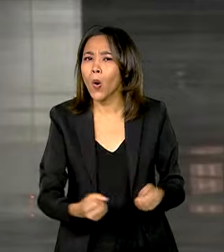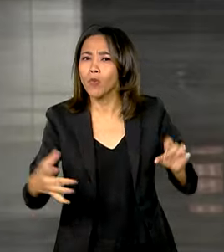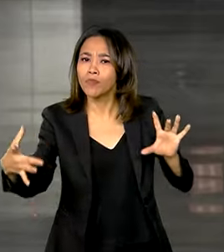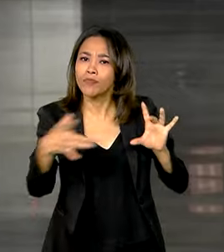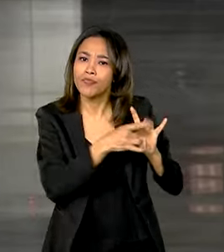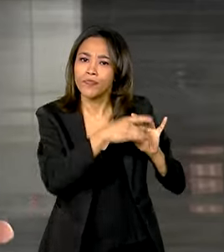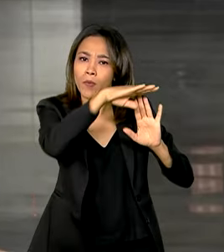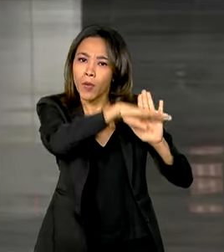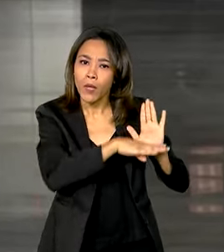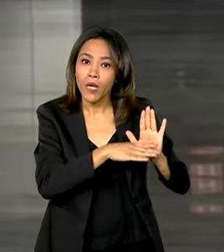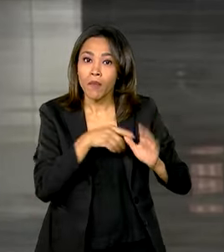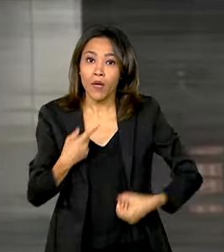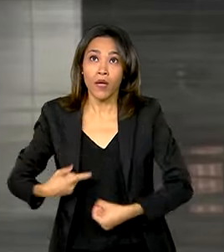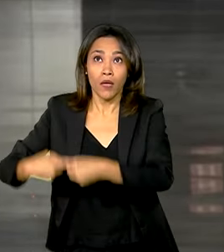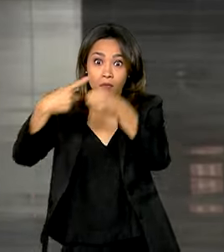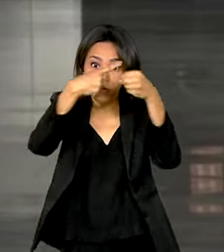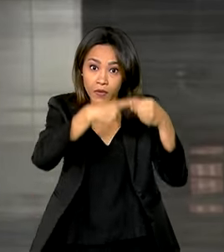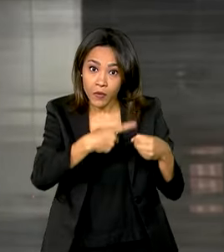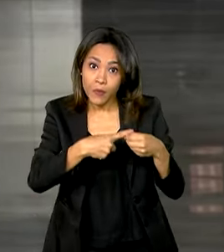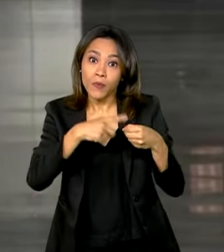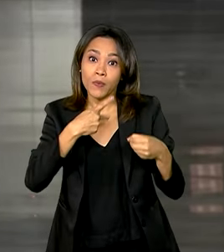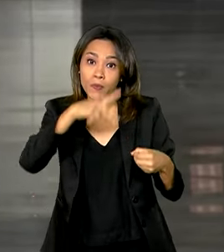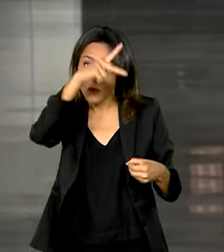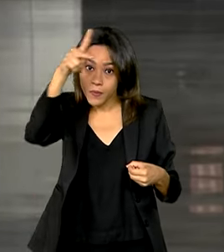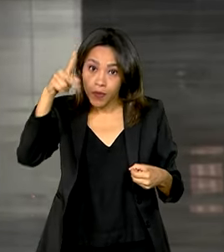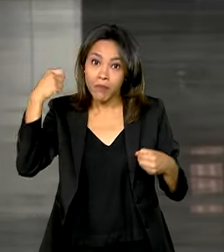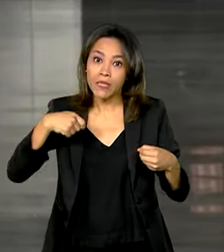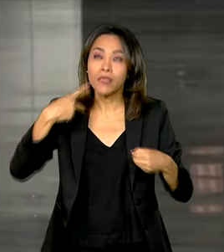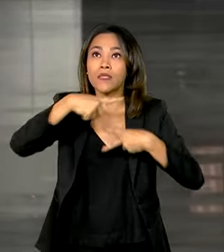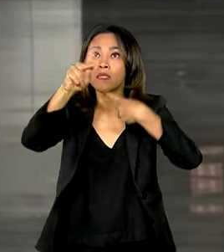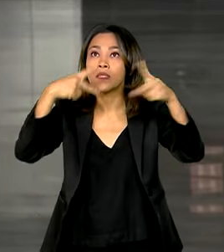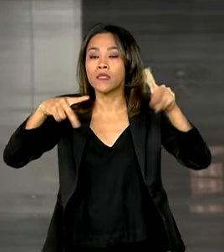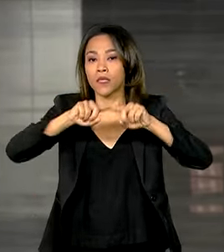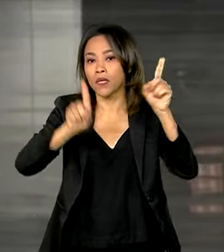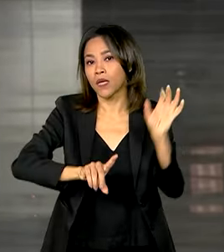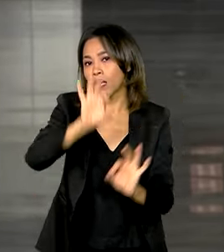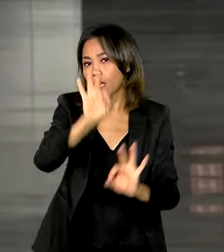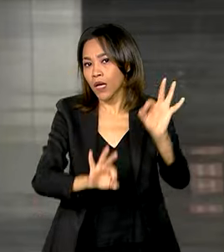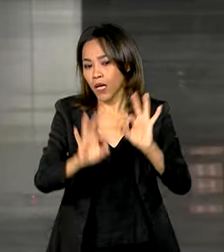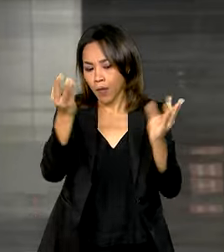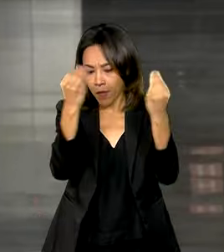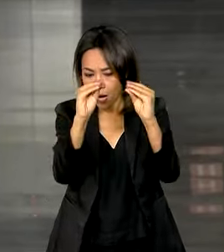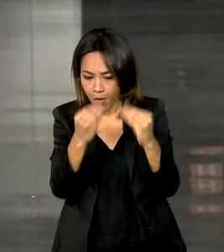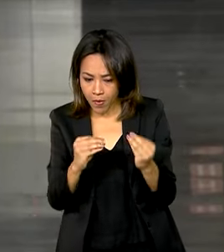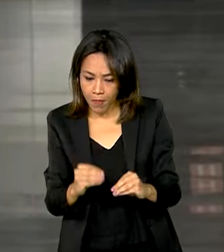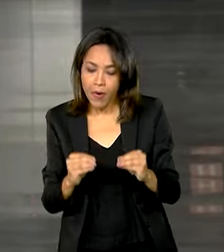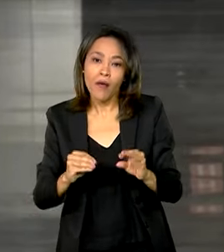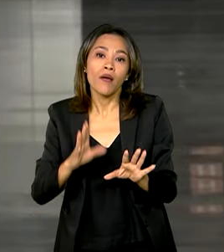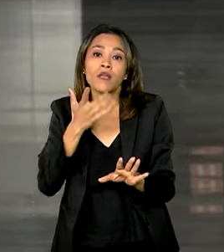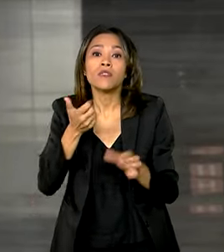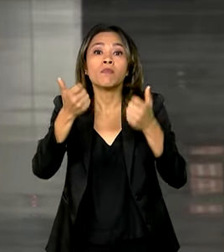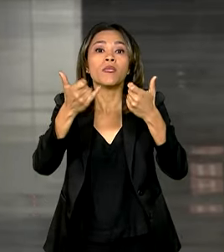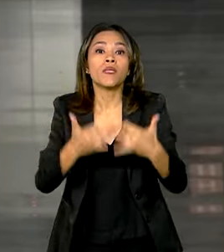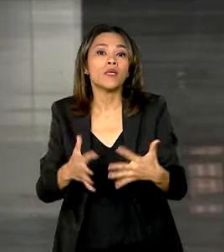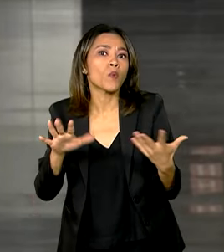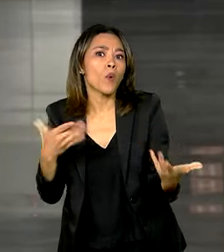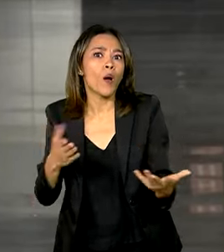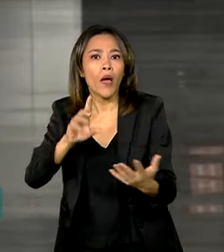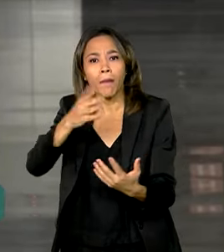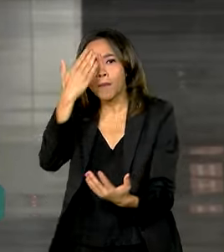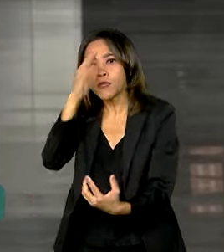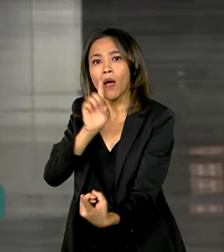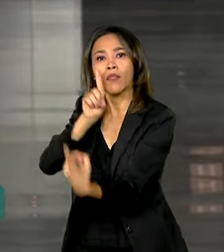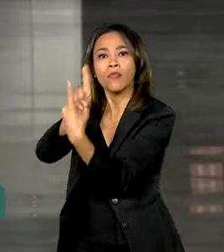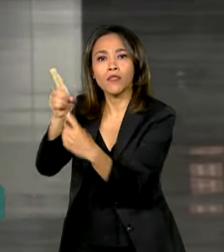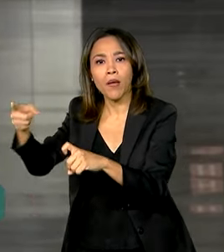estaduais e municipais devem elaborar planos de ação, indicando as filas prioritárias para cirurgias e o impacto